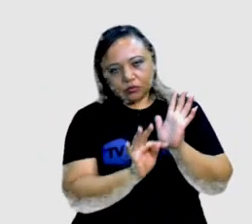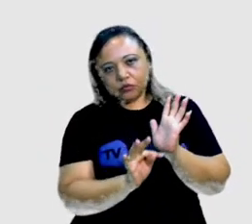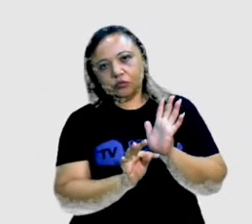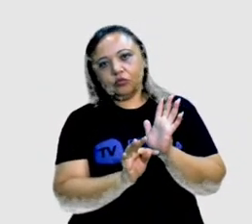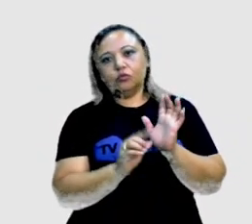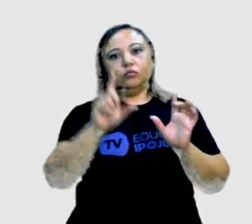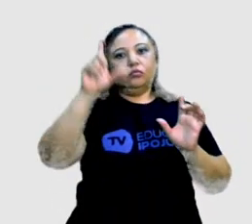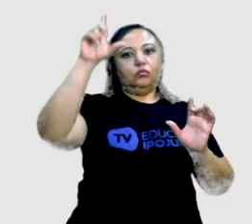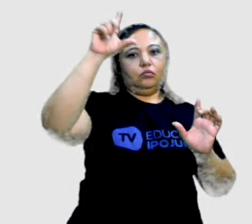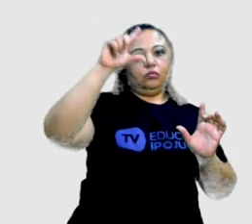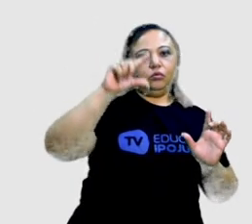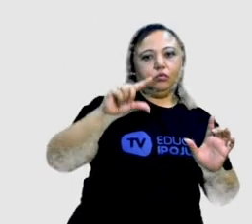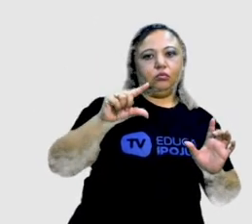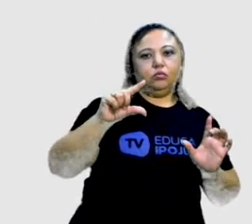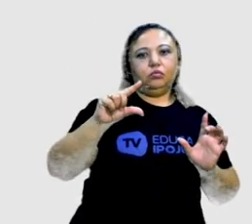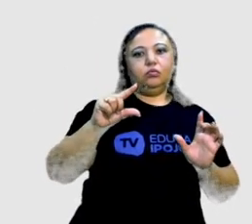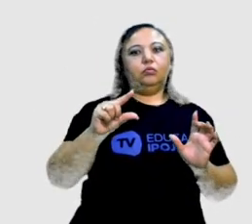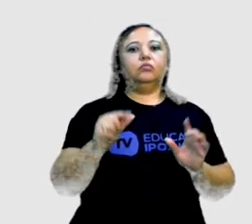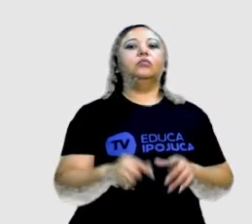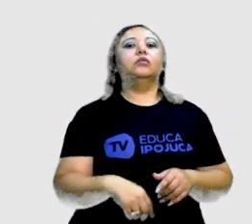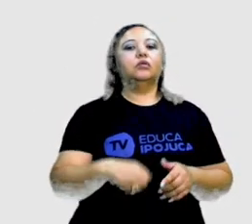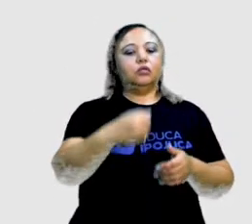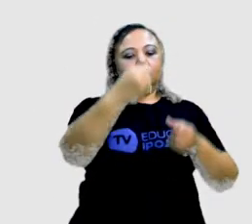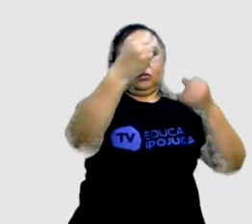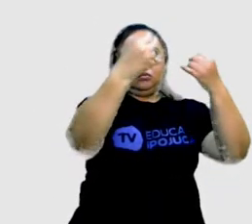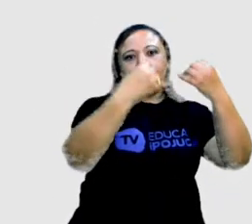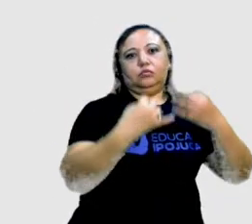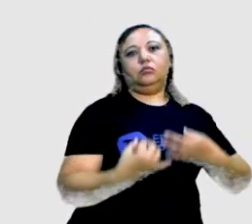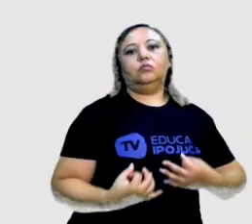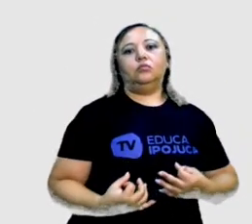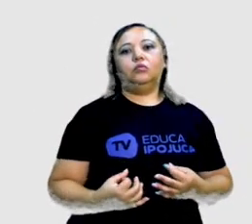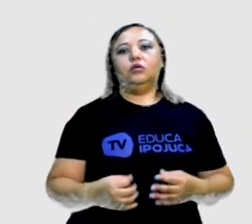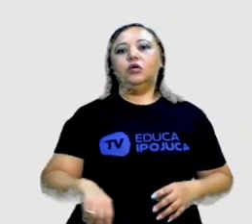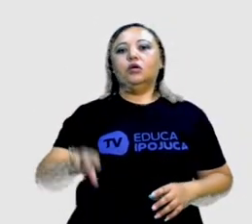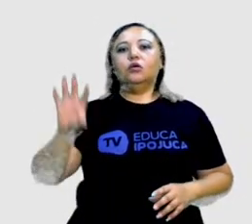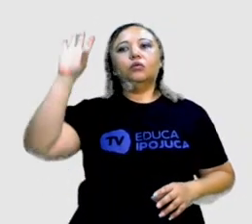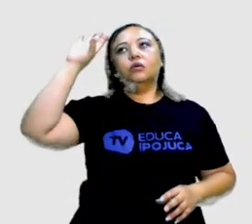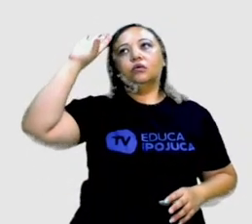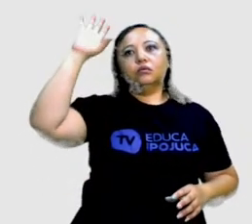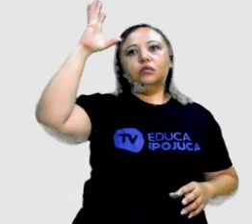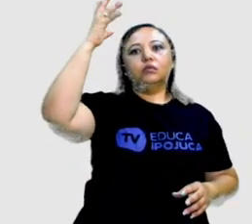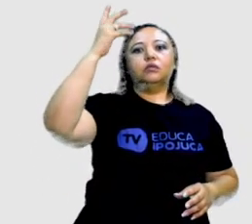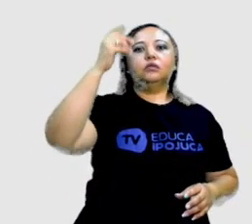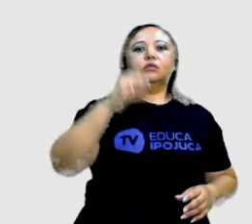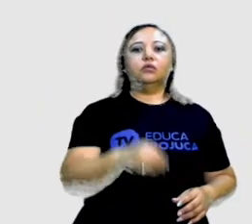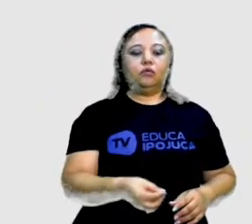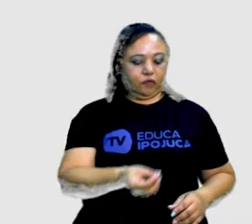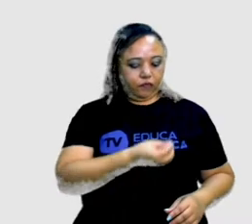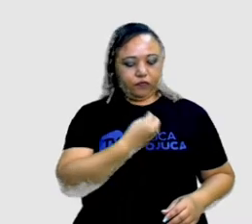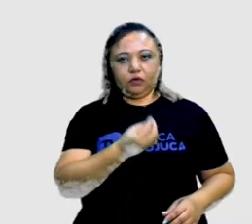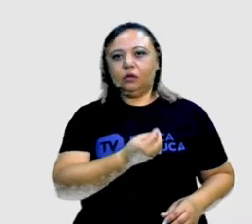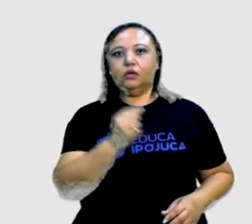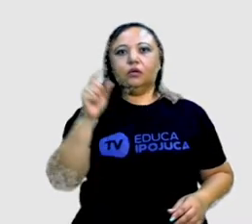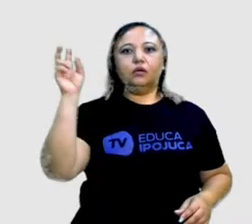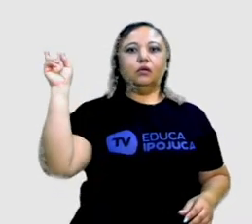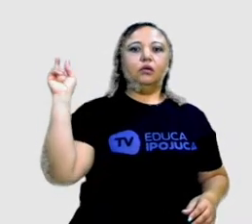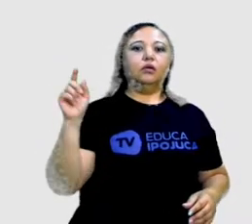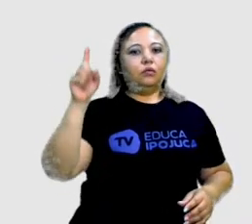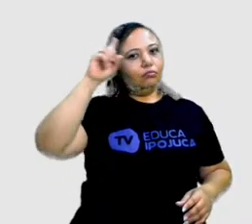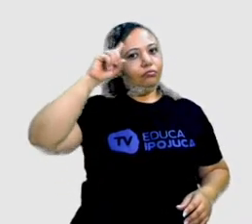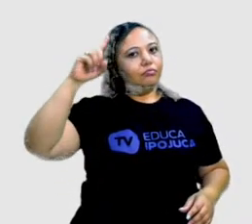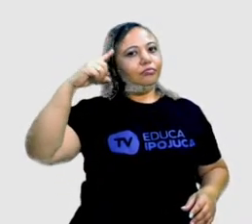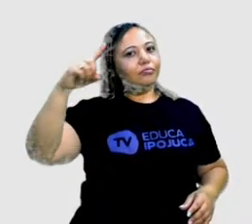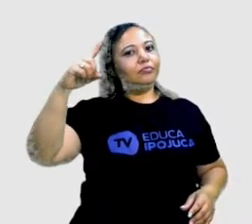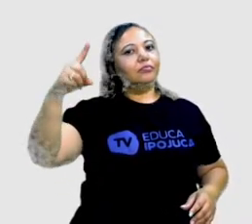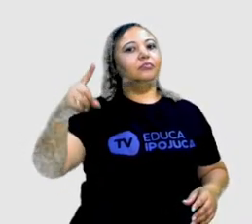que narra uma situação cotidiana de forma criativa e humorada. Caracteriza-se por